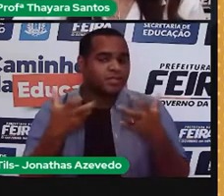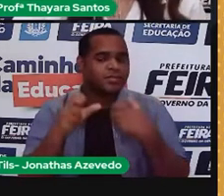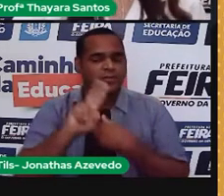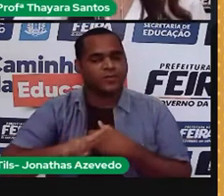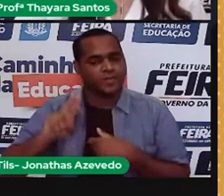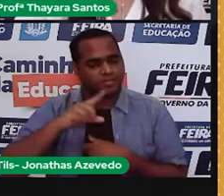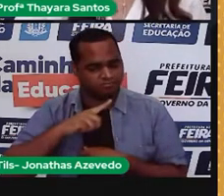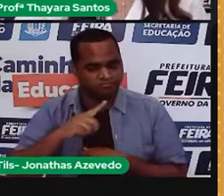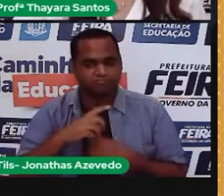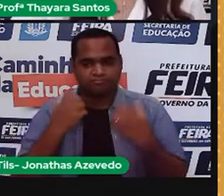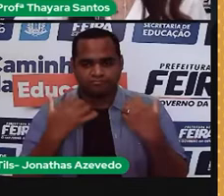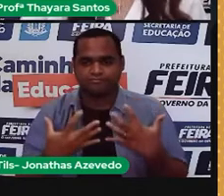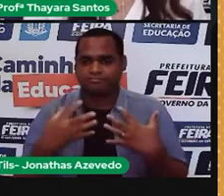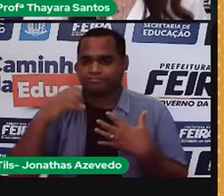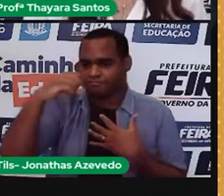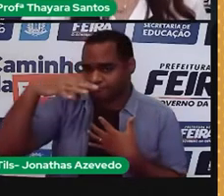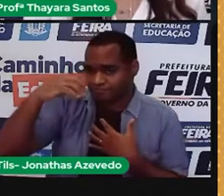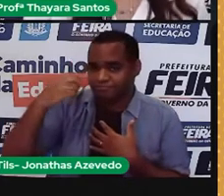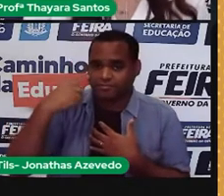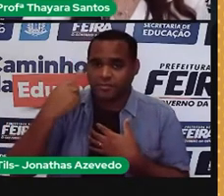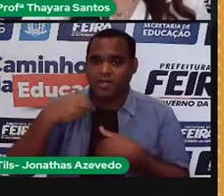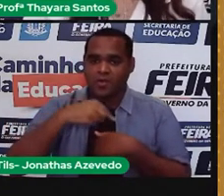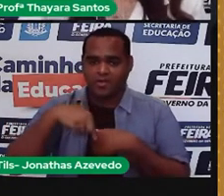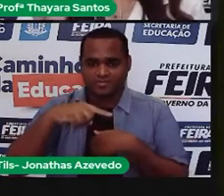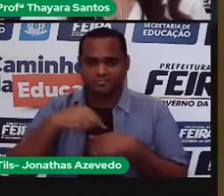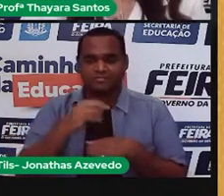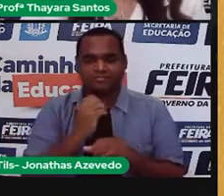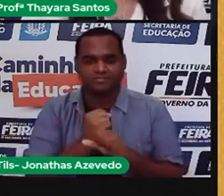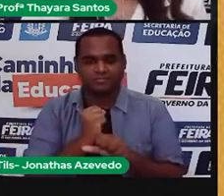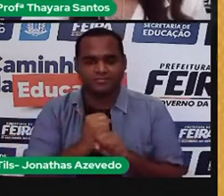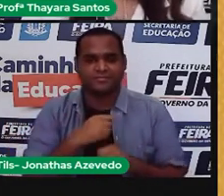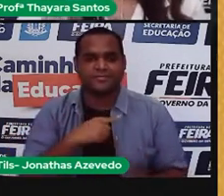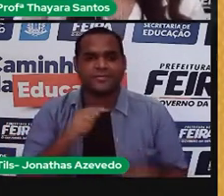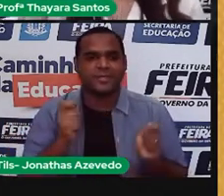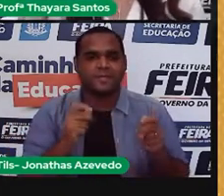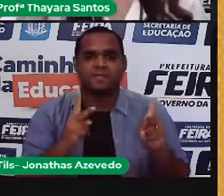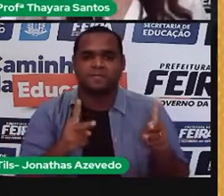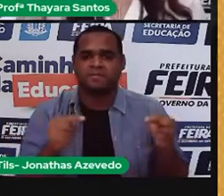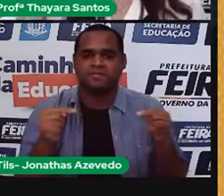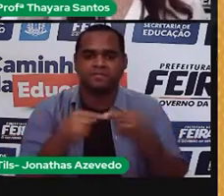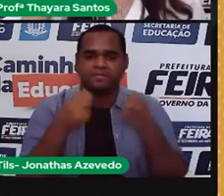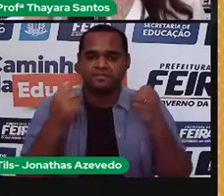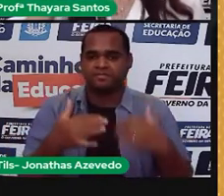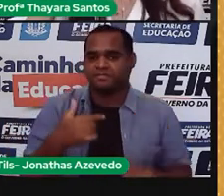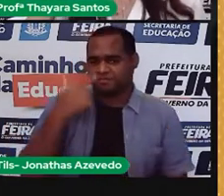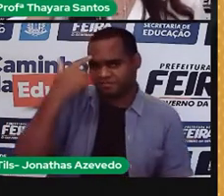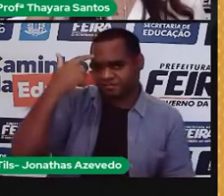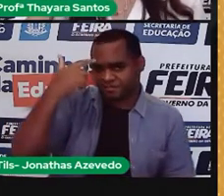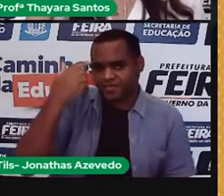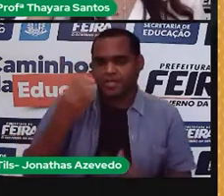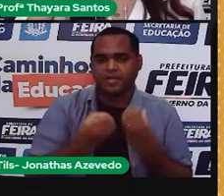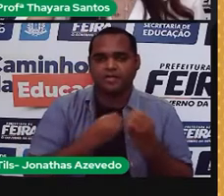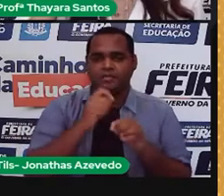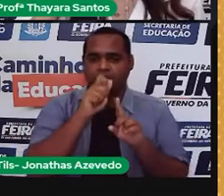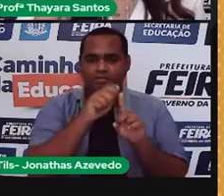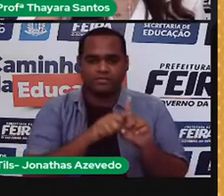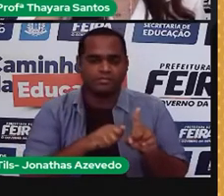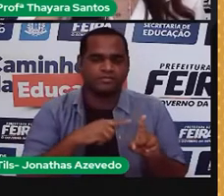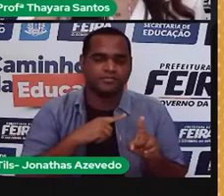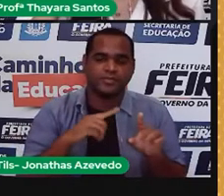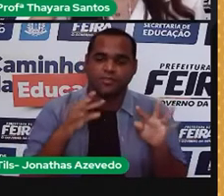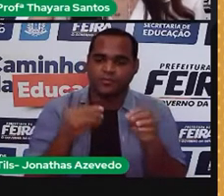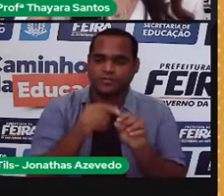lâmpada 0,3 quilowatts hora. Agora, vamos continuar. Se a gente pensar, durante o mês